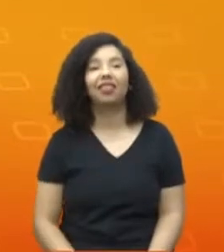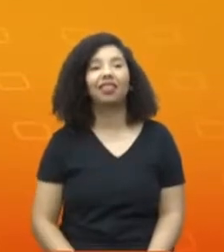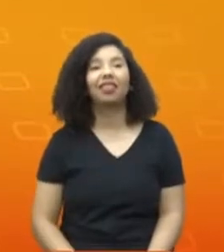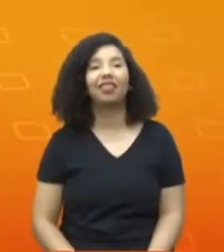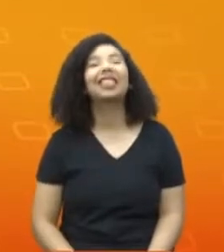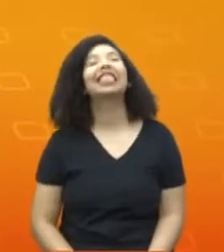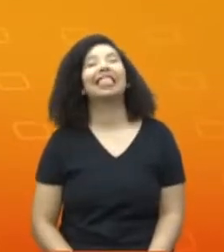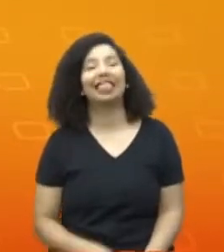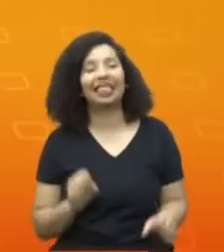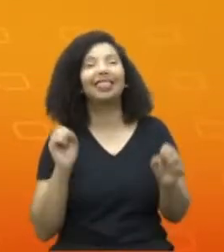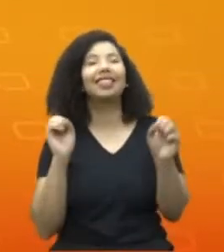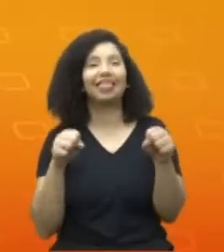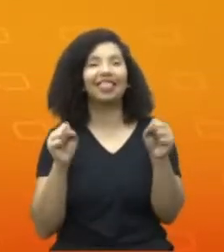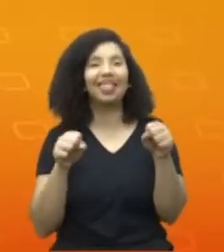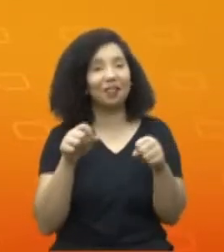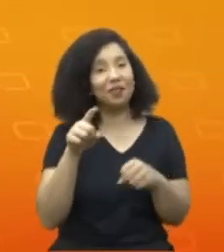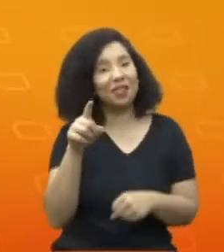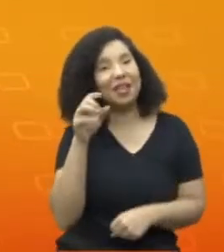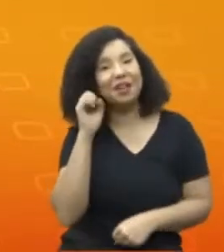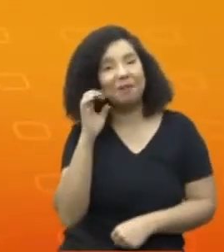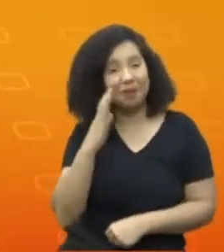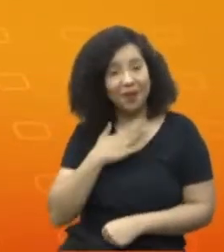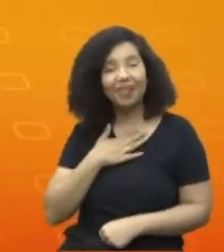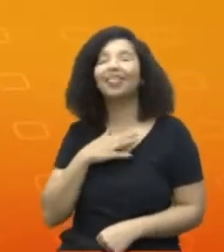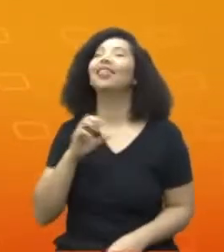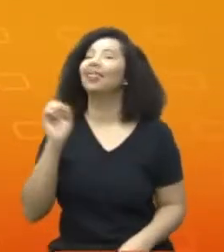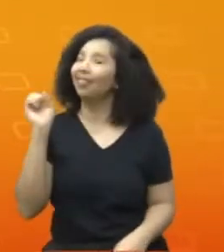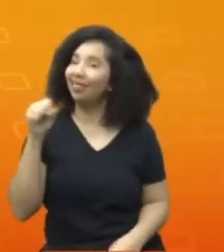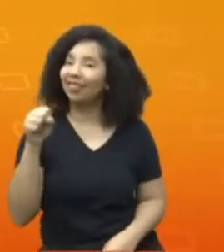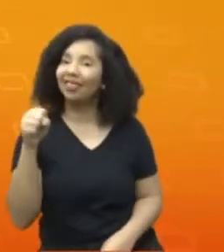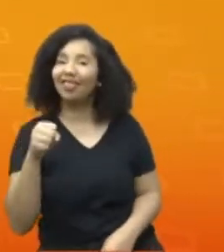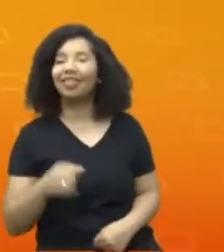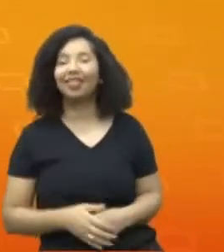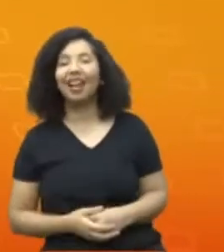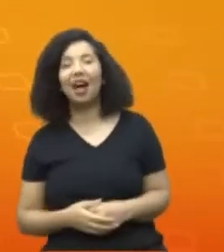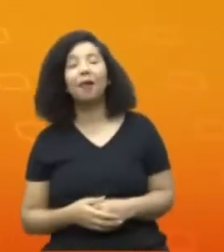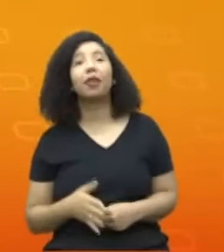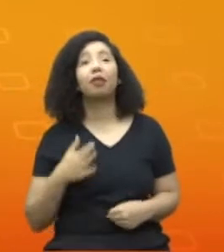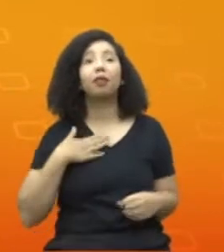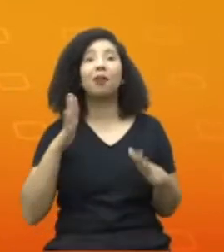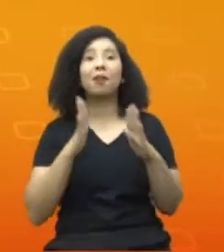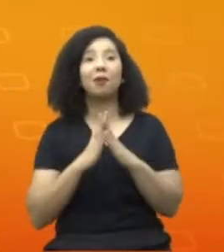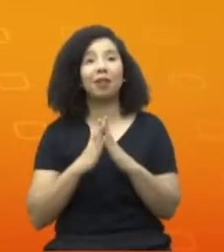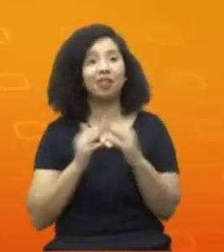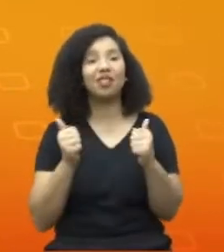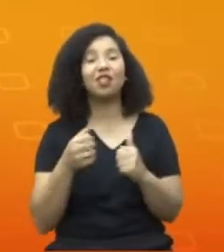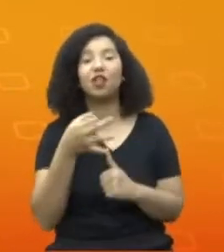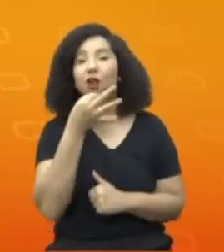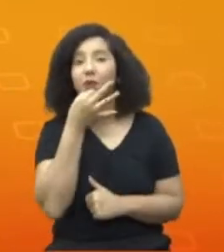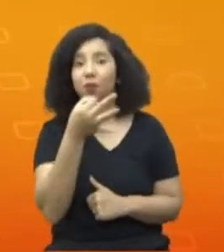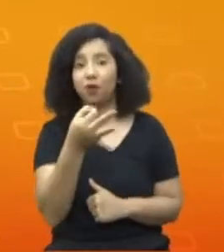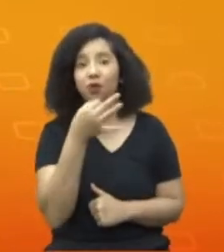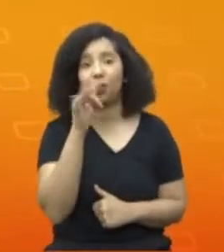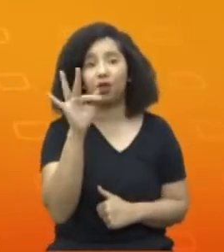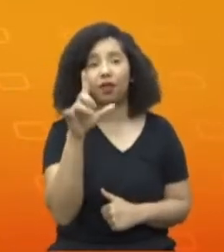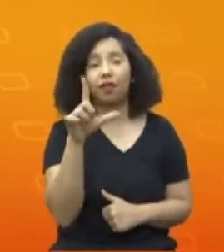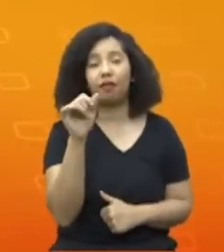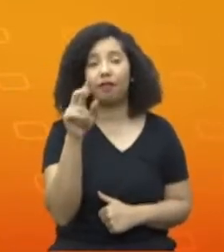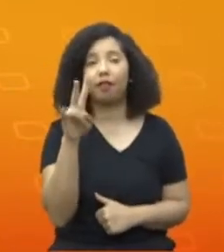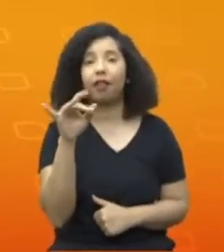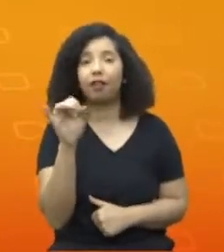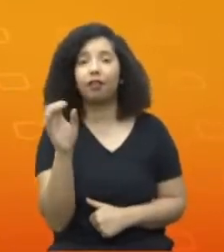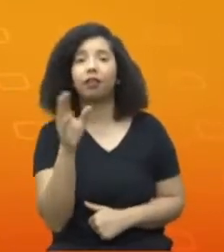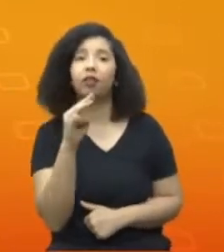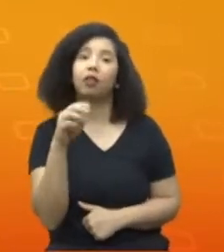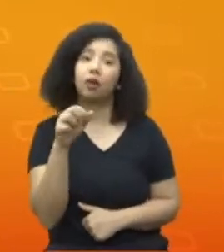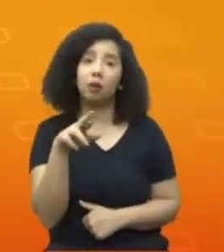Ouço, você me ouve? Então que bom, ouço sim. Então eu estava pedindo a opinião do Flávio e do Márcio e agora eu queria